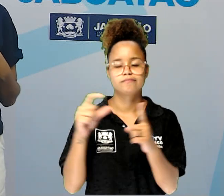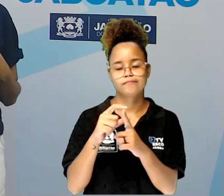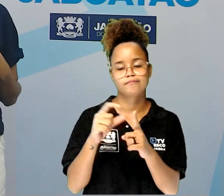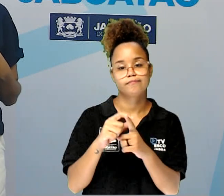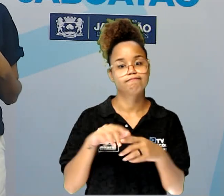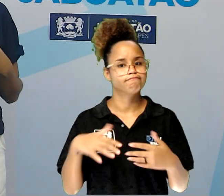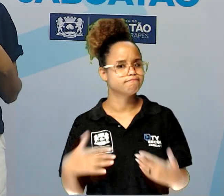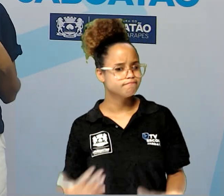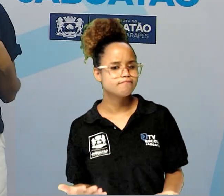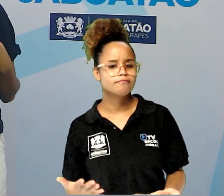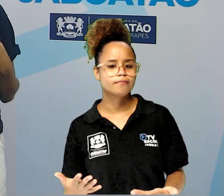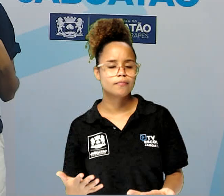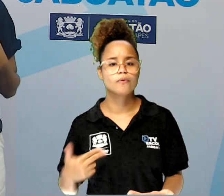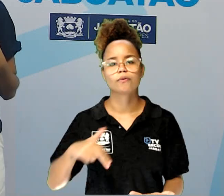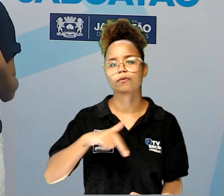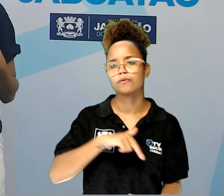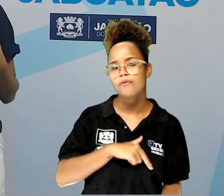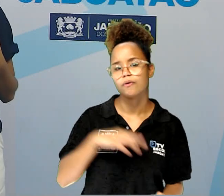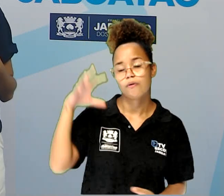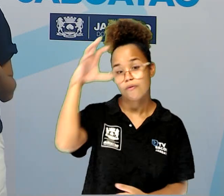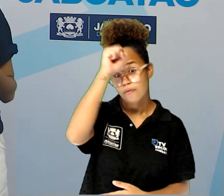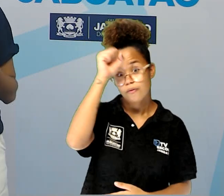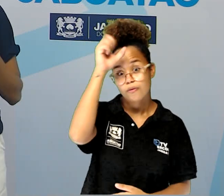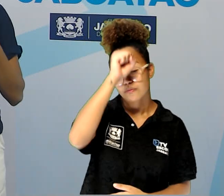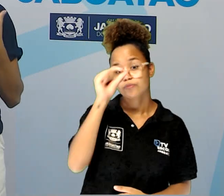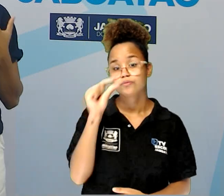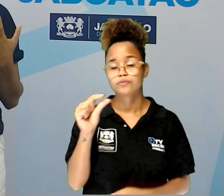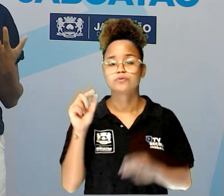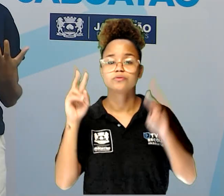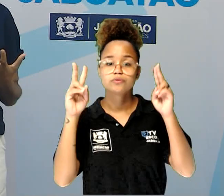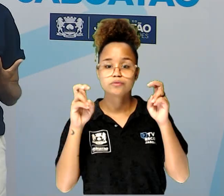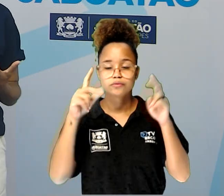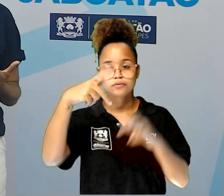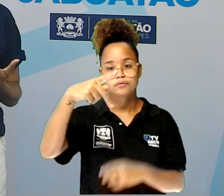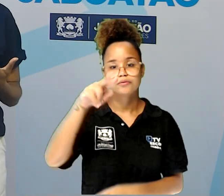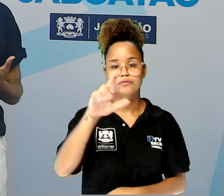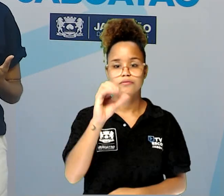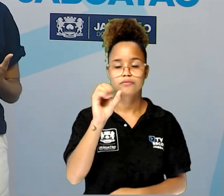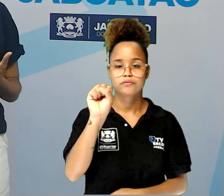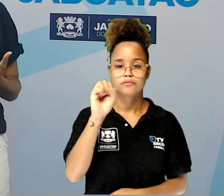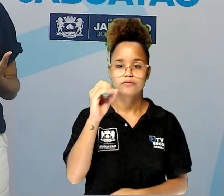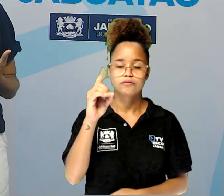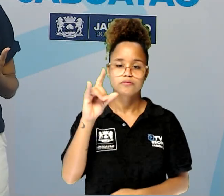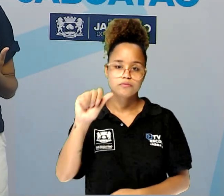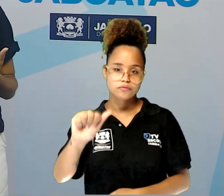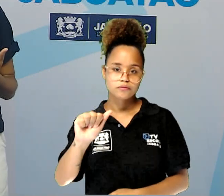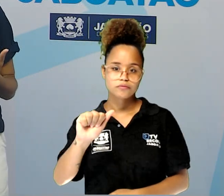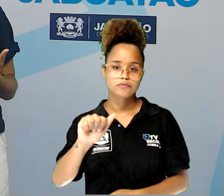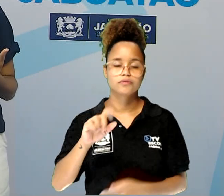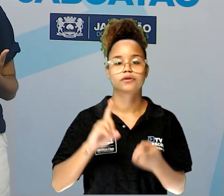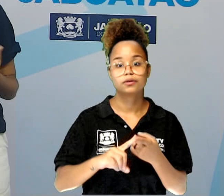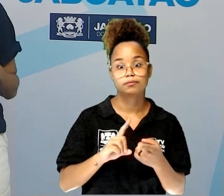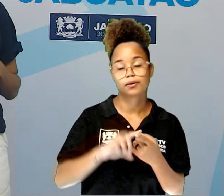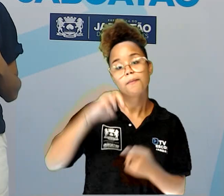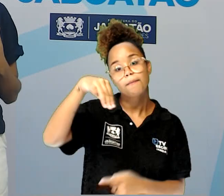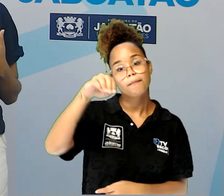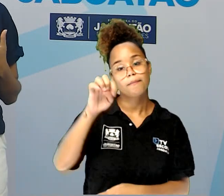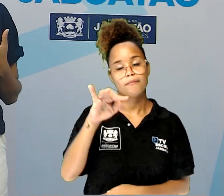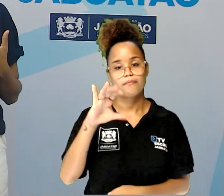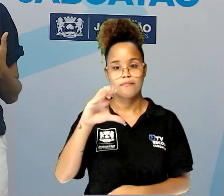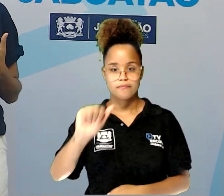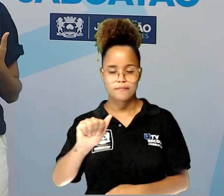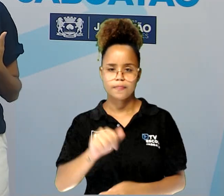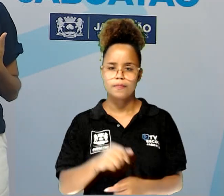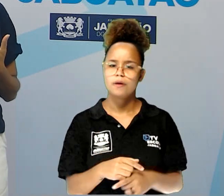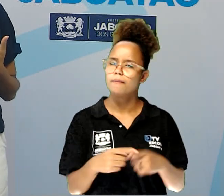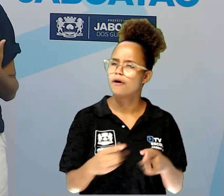seja, nós vamos aprender um pouco sobre prosódia e sobre métrica. Mas vocês